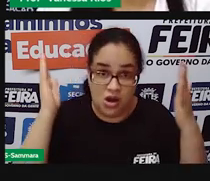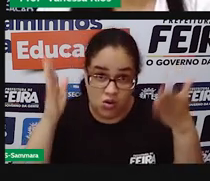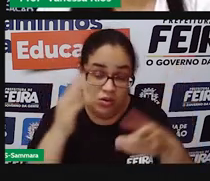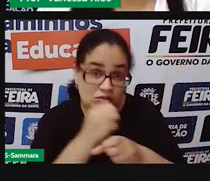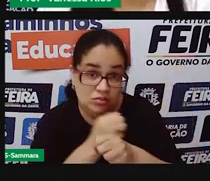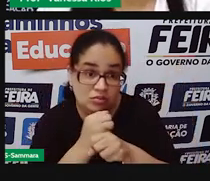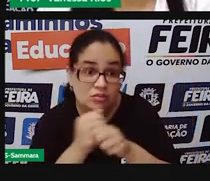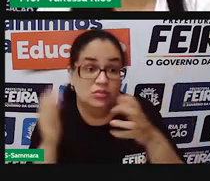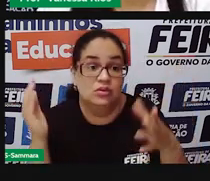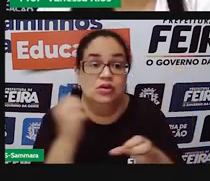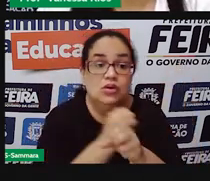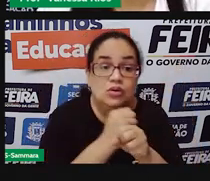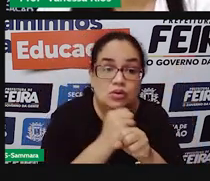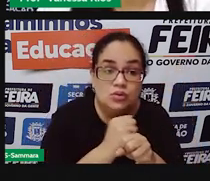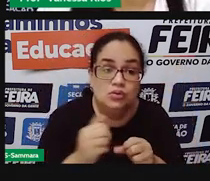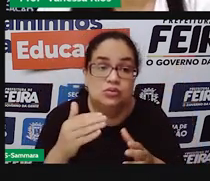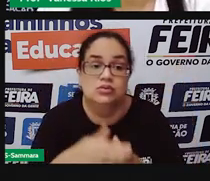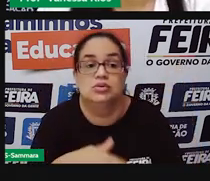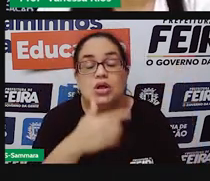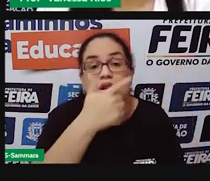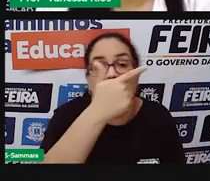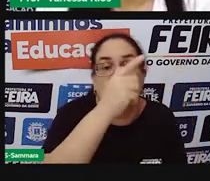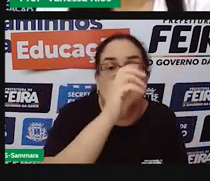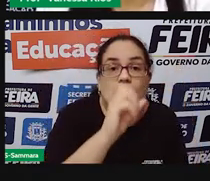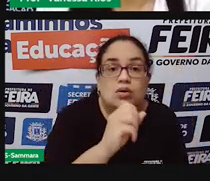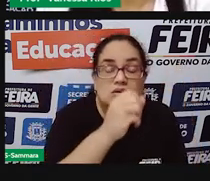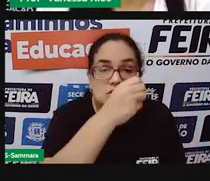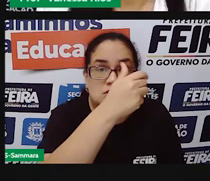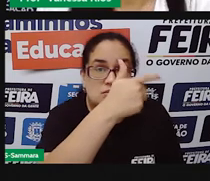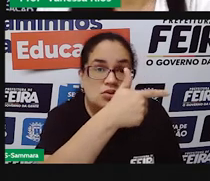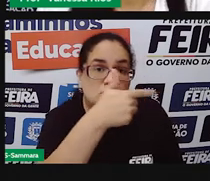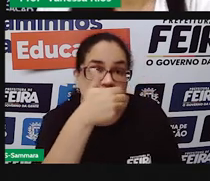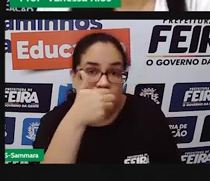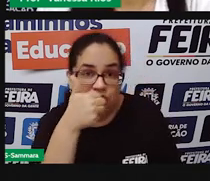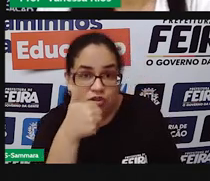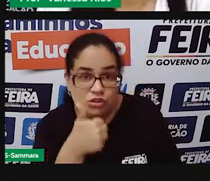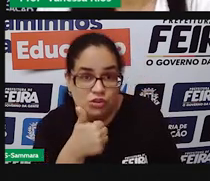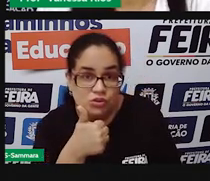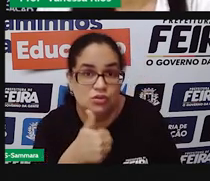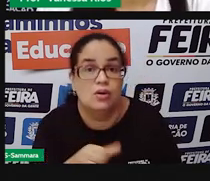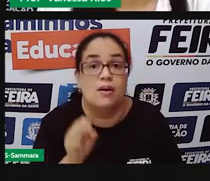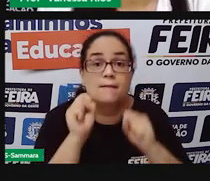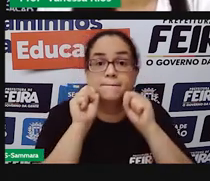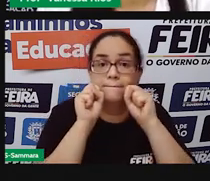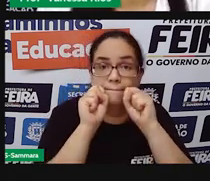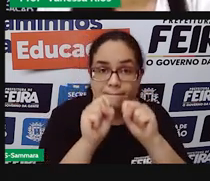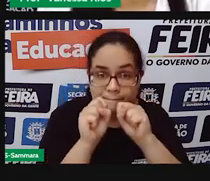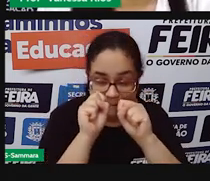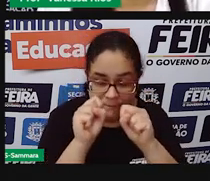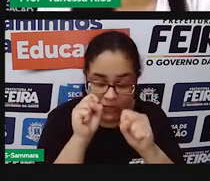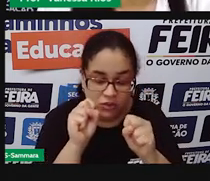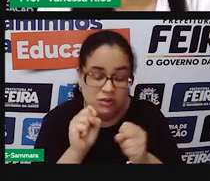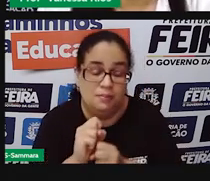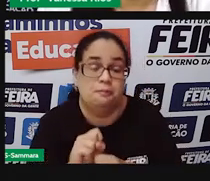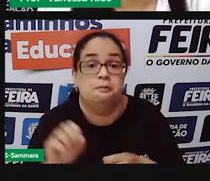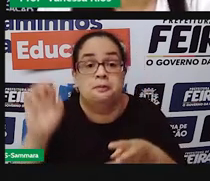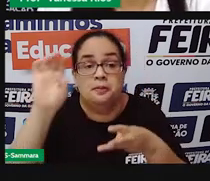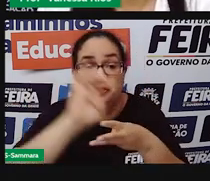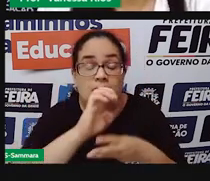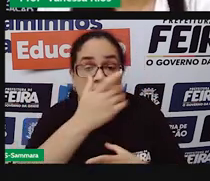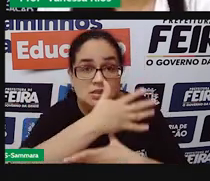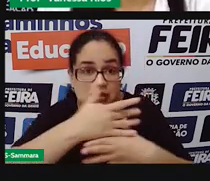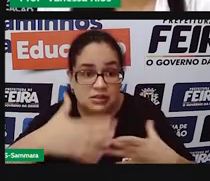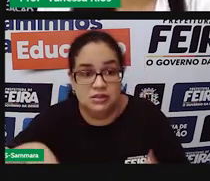no início de 2021 e aí vão estar no comando do poder executivo da cidade de Feira de Santana